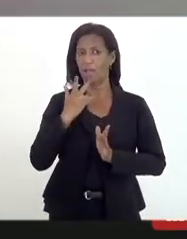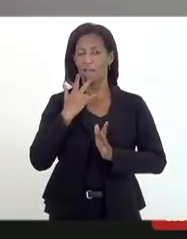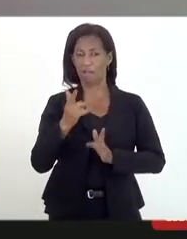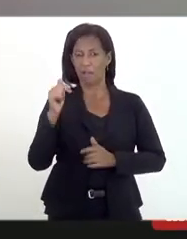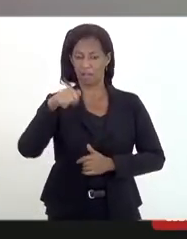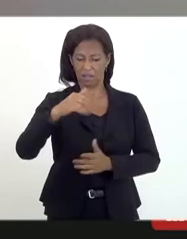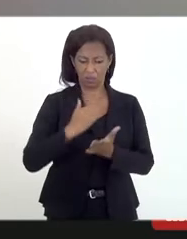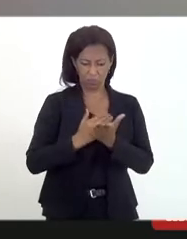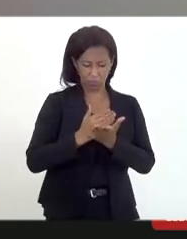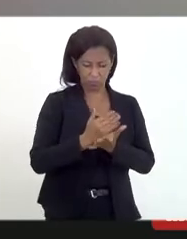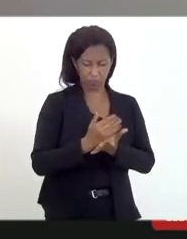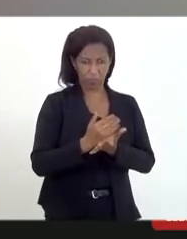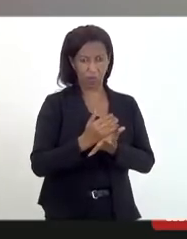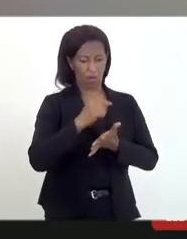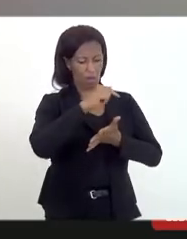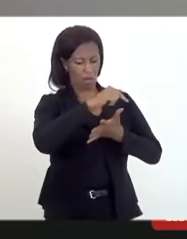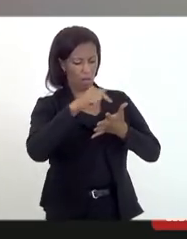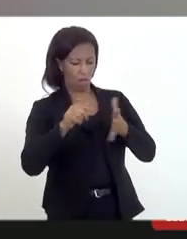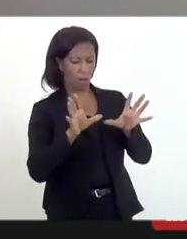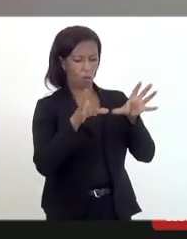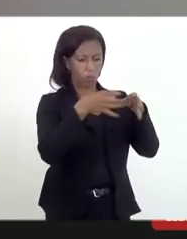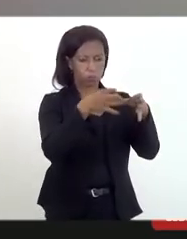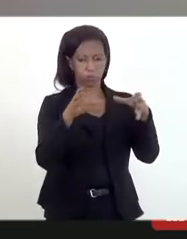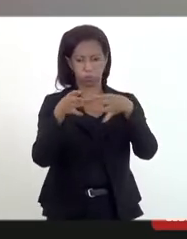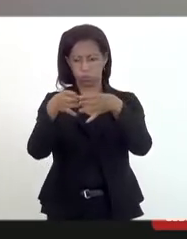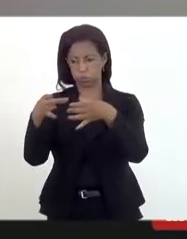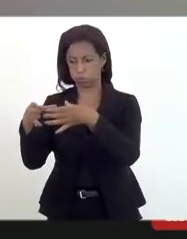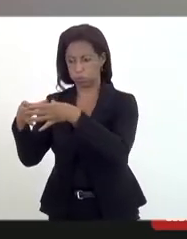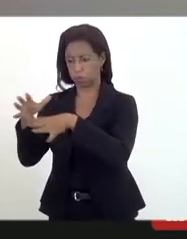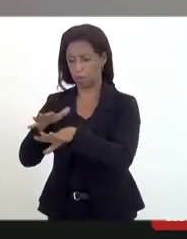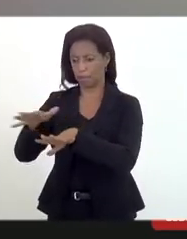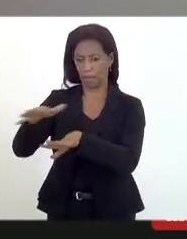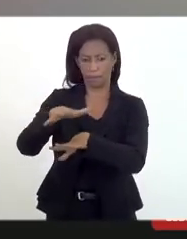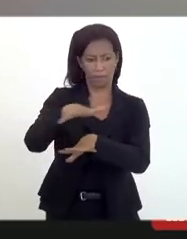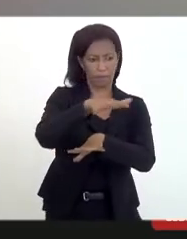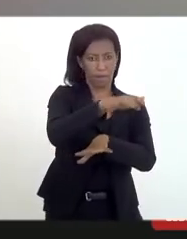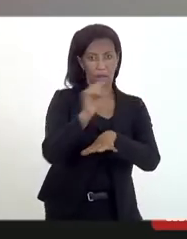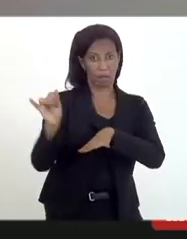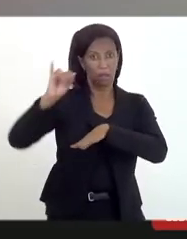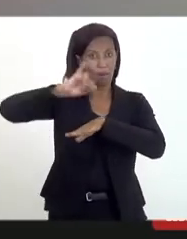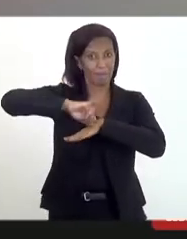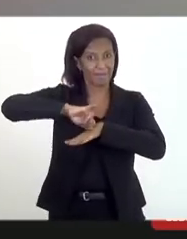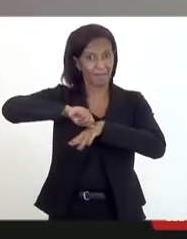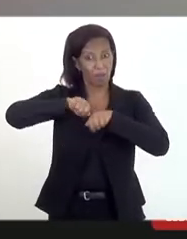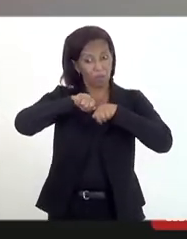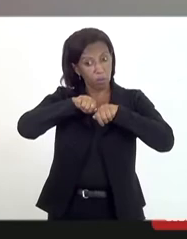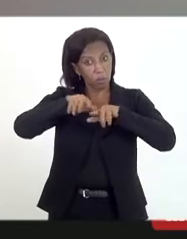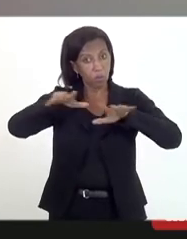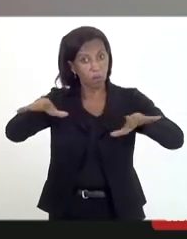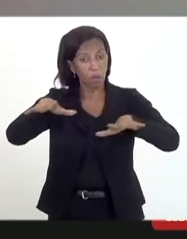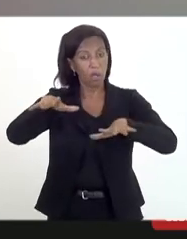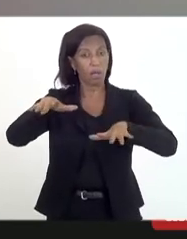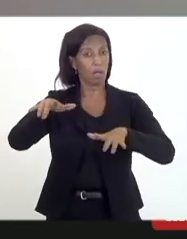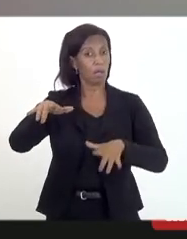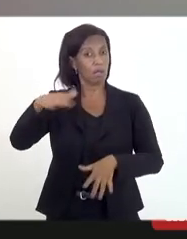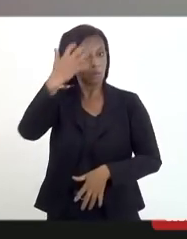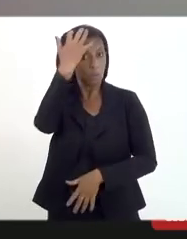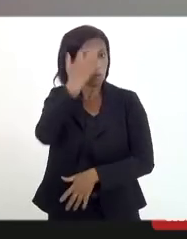comunidades, algumas regiões da capital, mas isso se estendeu gravemente